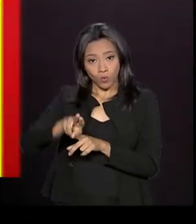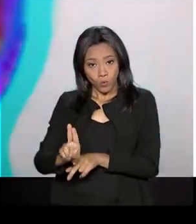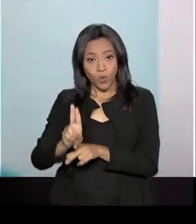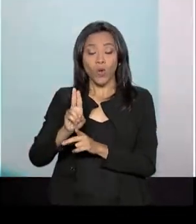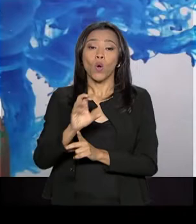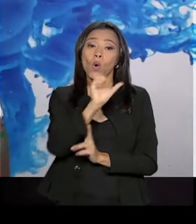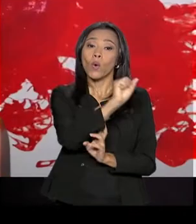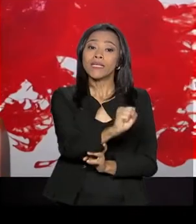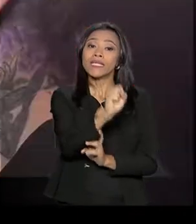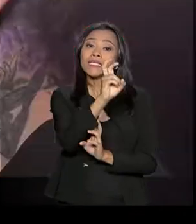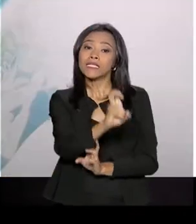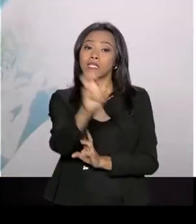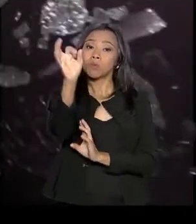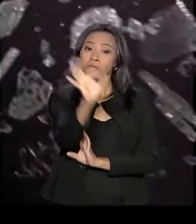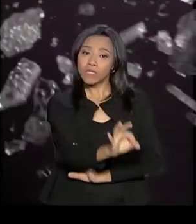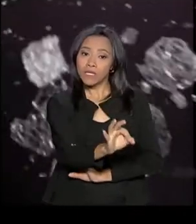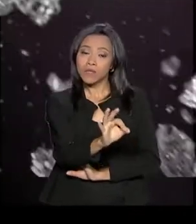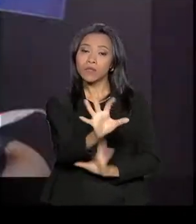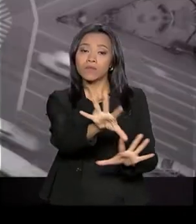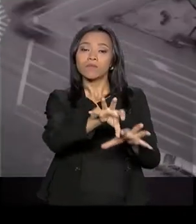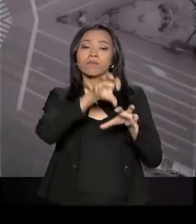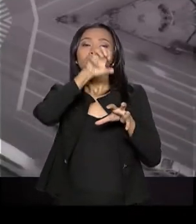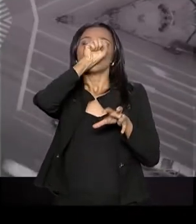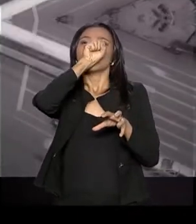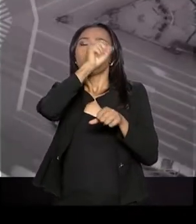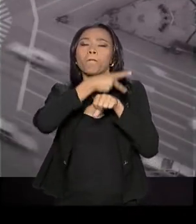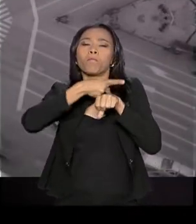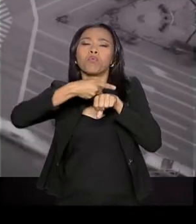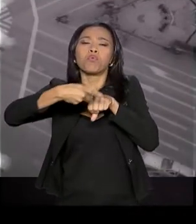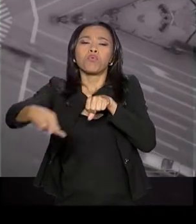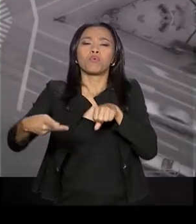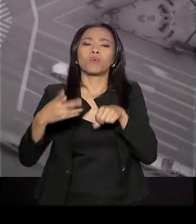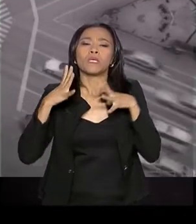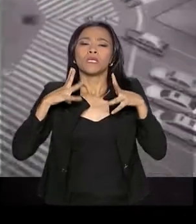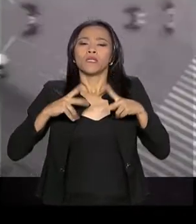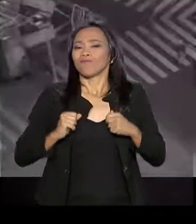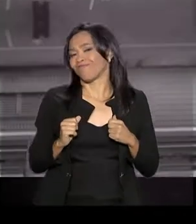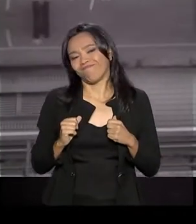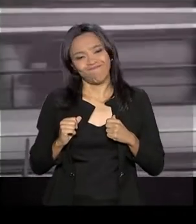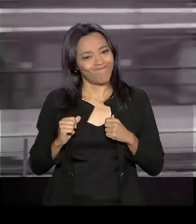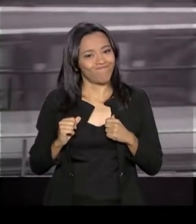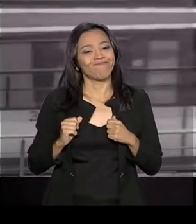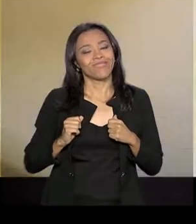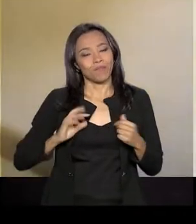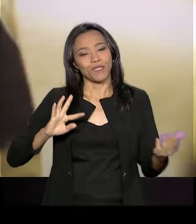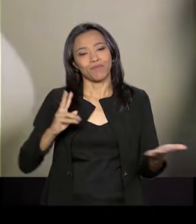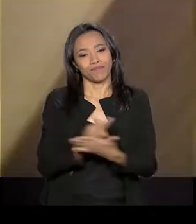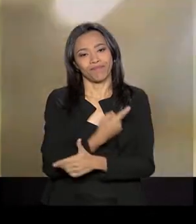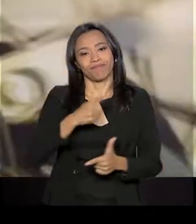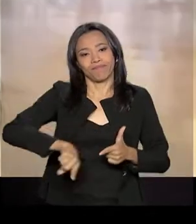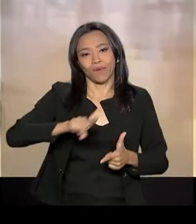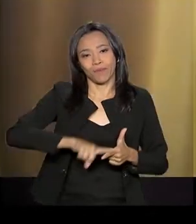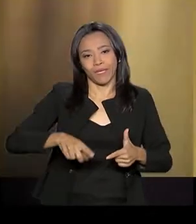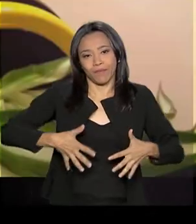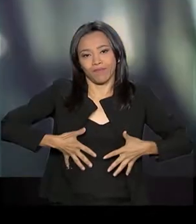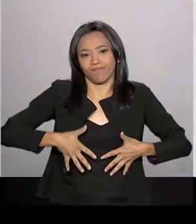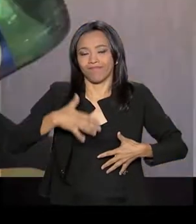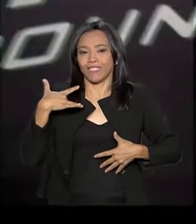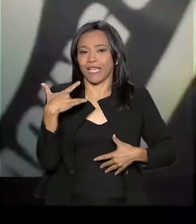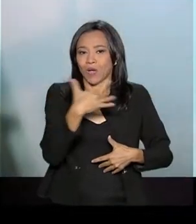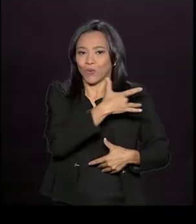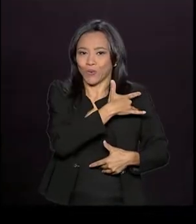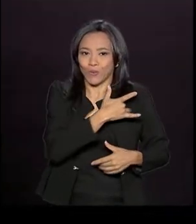planeta não respira ar puro. Isso obviamente traz uma série de problemas de saúde, como câncer de pulmão e doenças